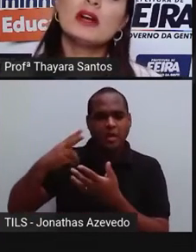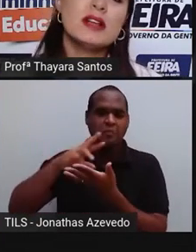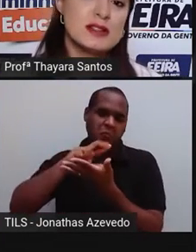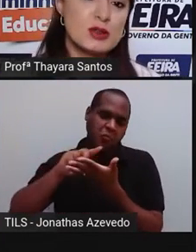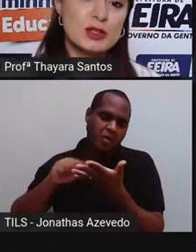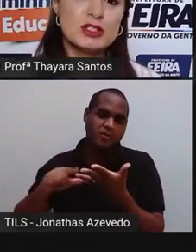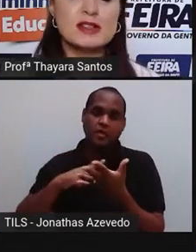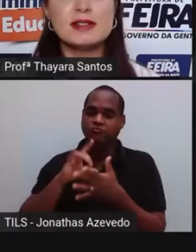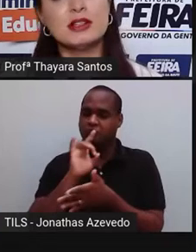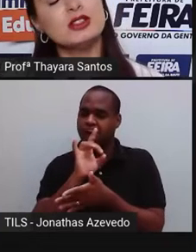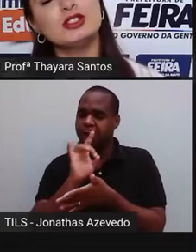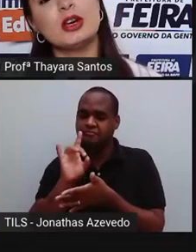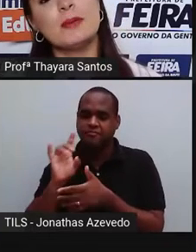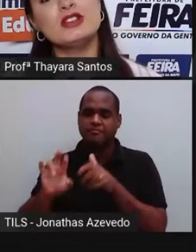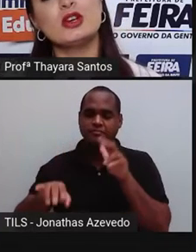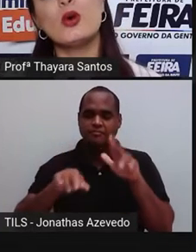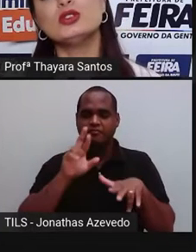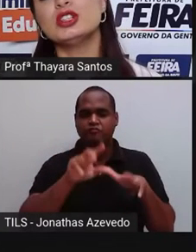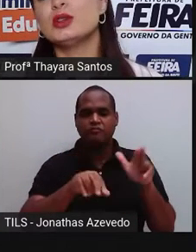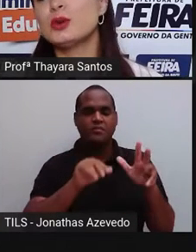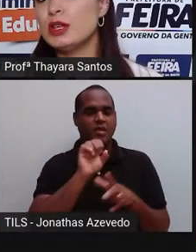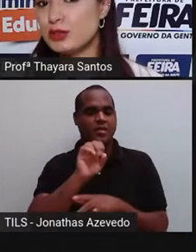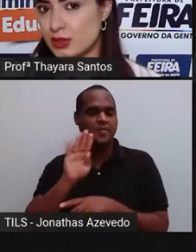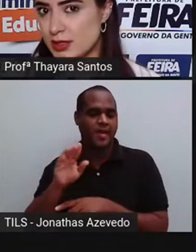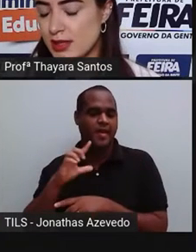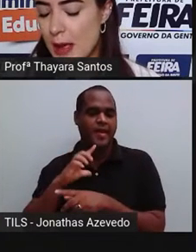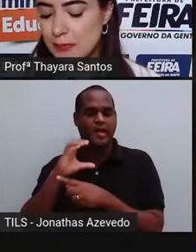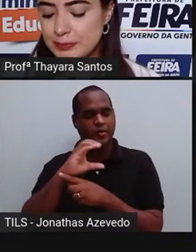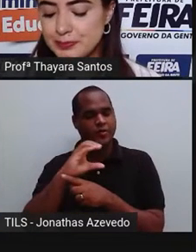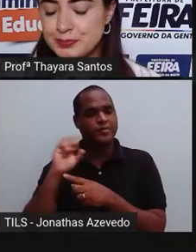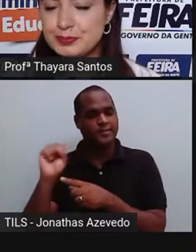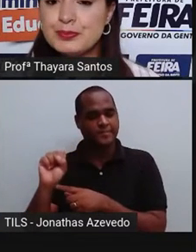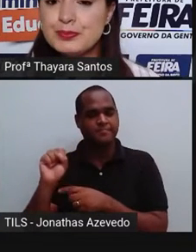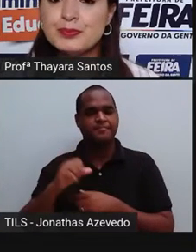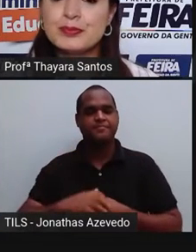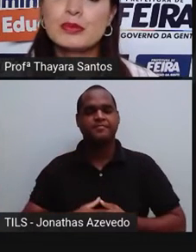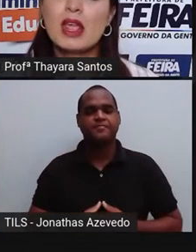cada uma dessas substâncias a gente chama de constituinte, tá?